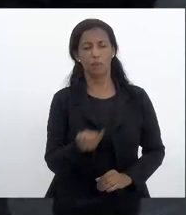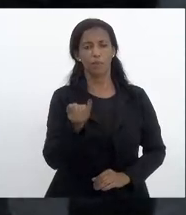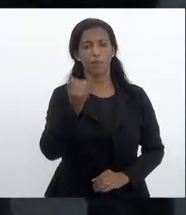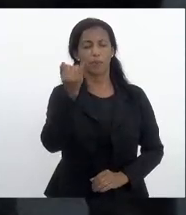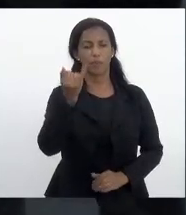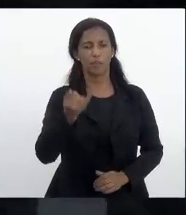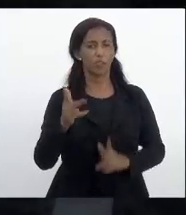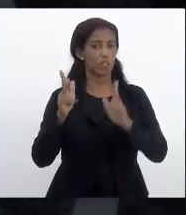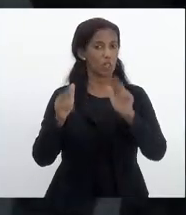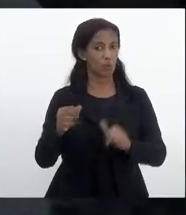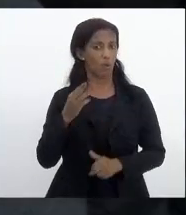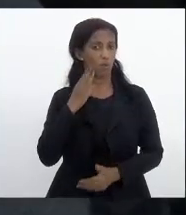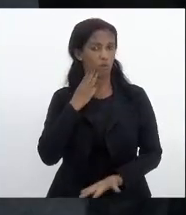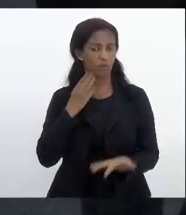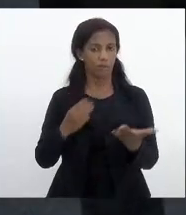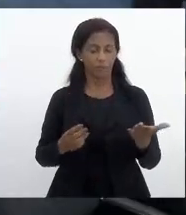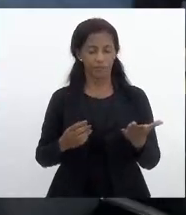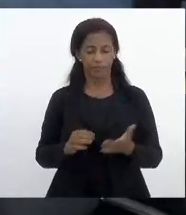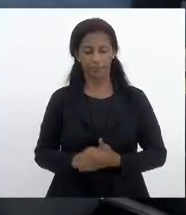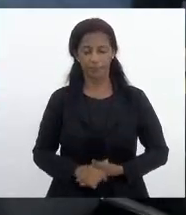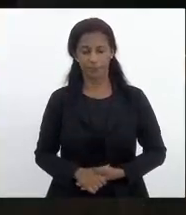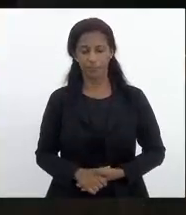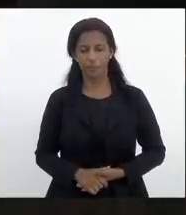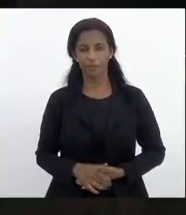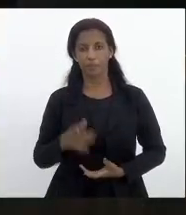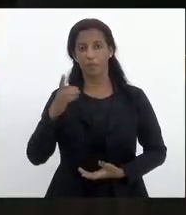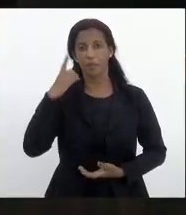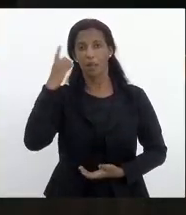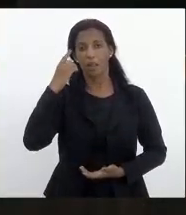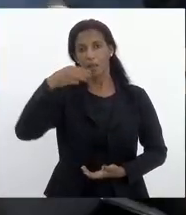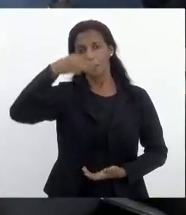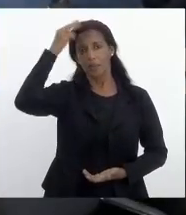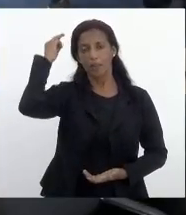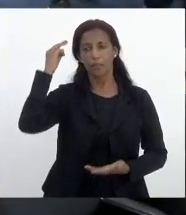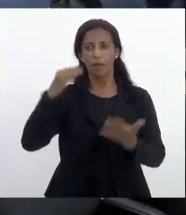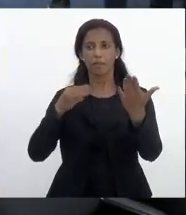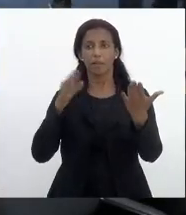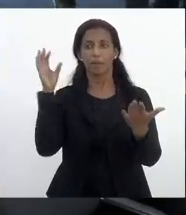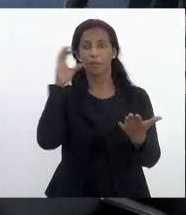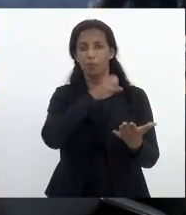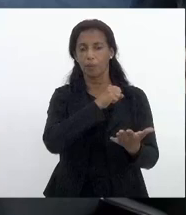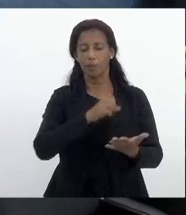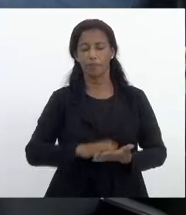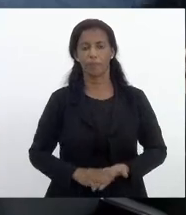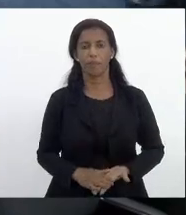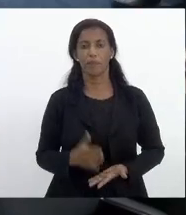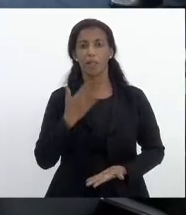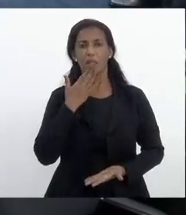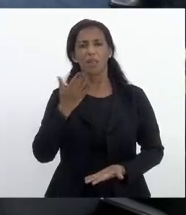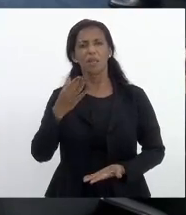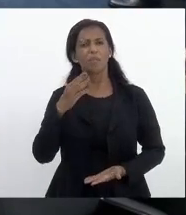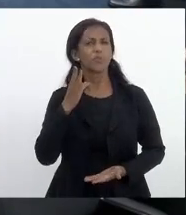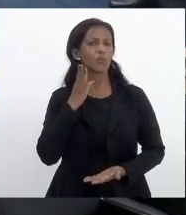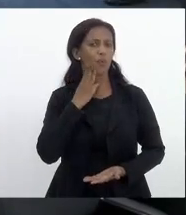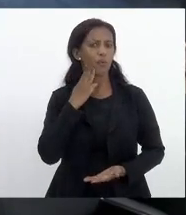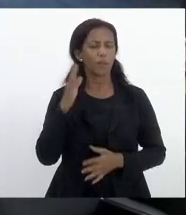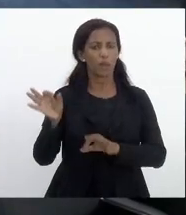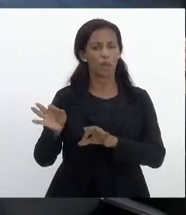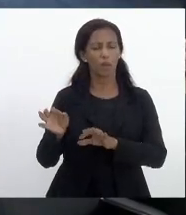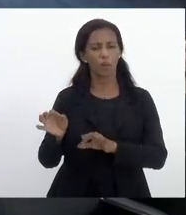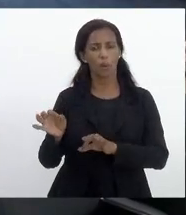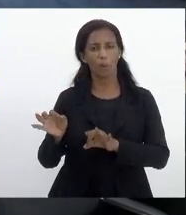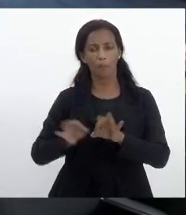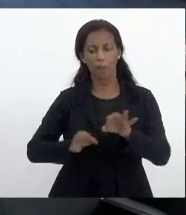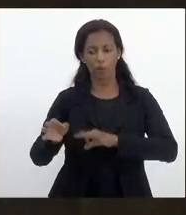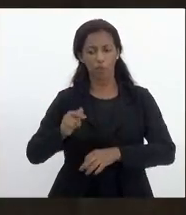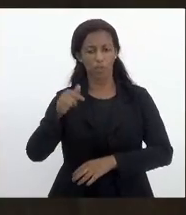destacou aqui o deputado Valdeck deputado Márcio Pacheco por favor rapidamente em solicitação do deputado Valdeck como é um projeto de lei que